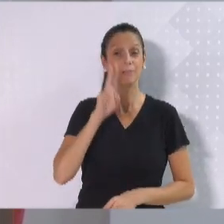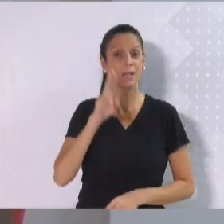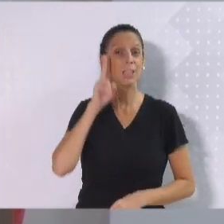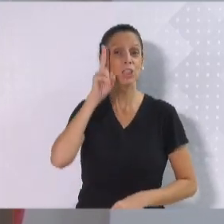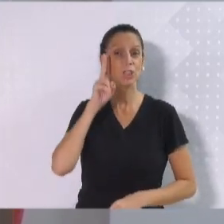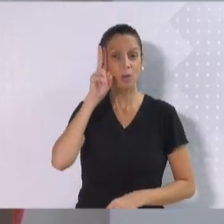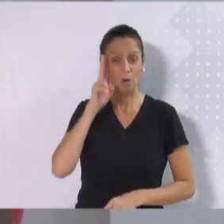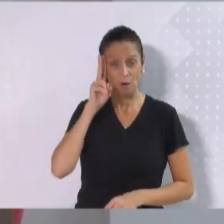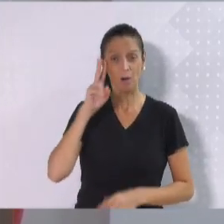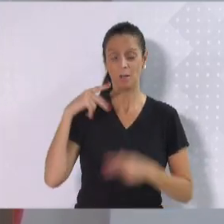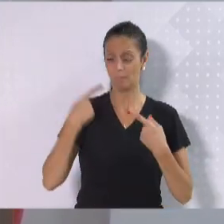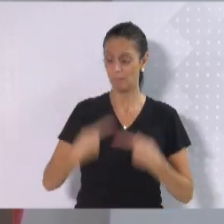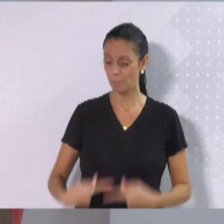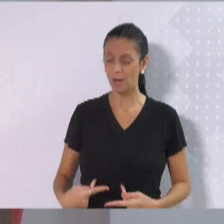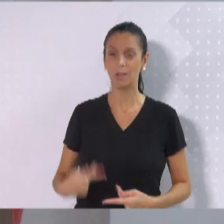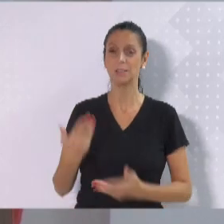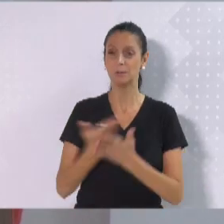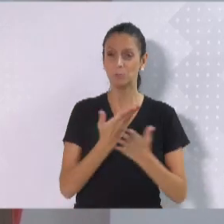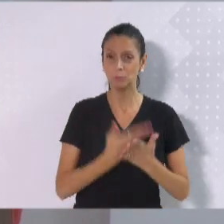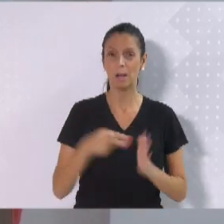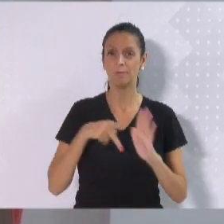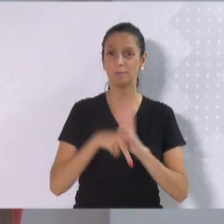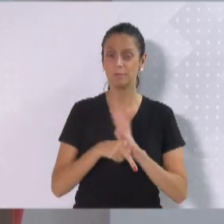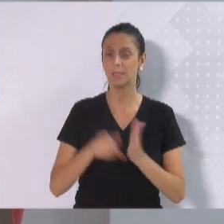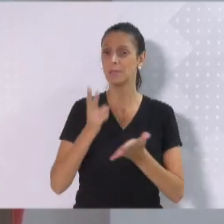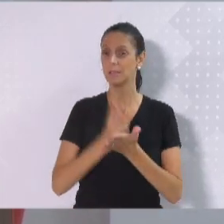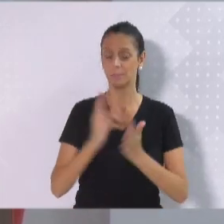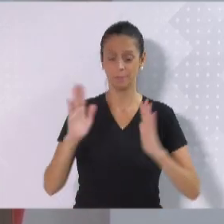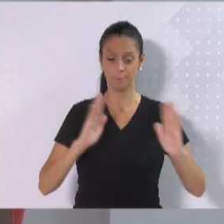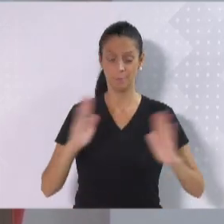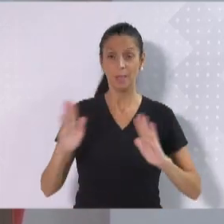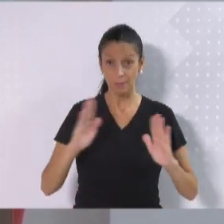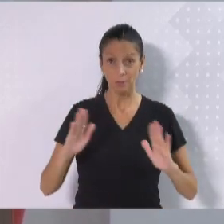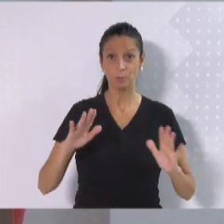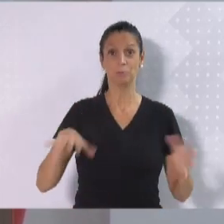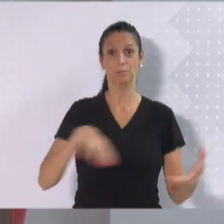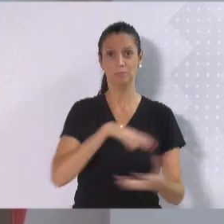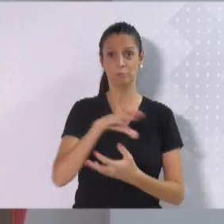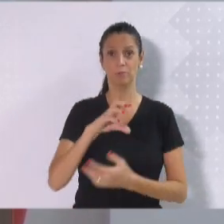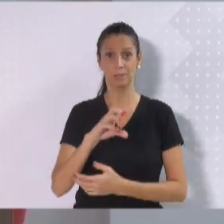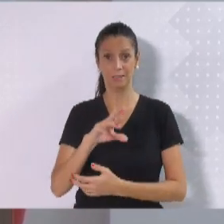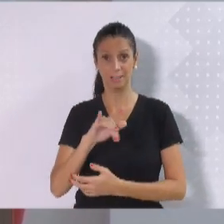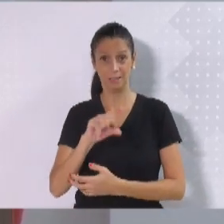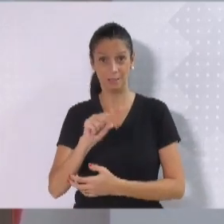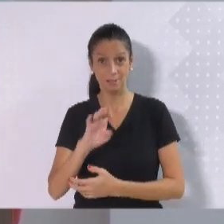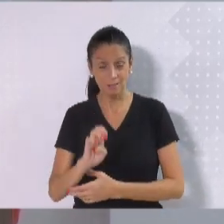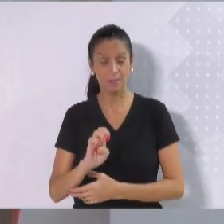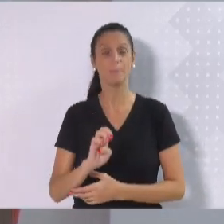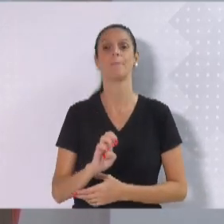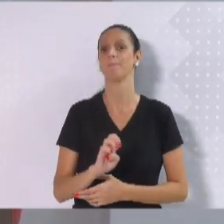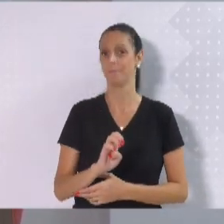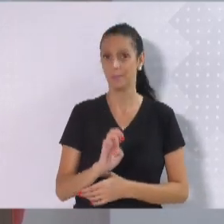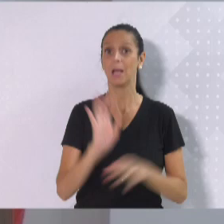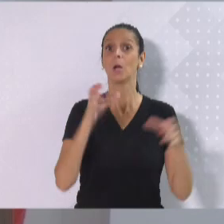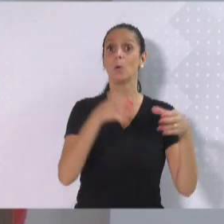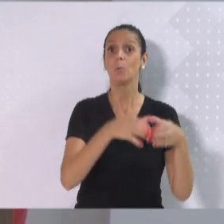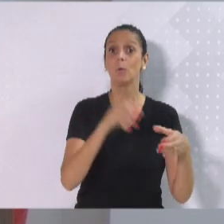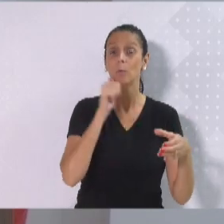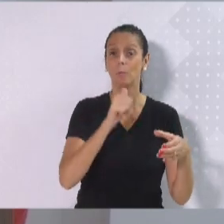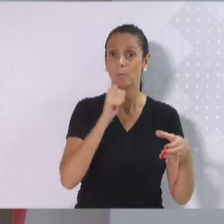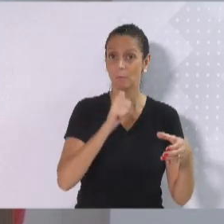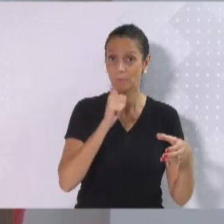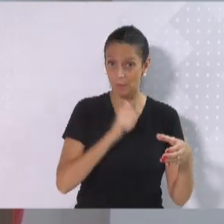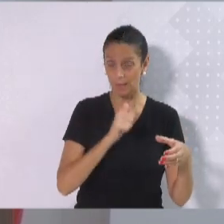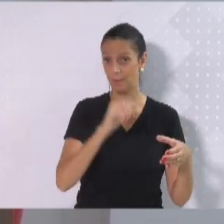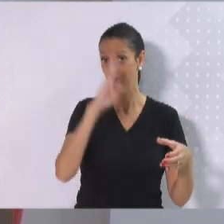constatar que, em toda crise social, são as mulheres e crianças, especialmente as mulheres negras e indígenas, que